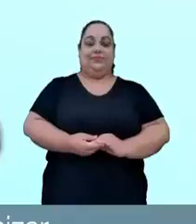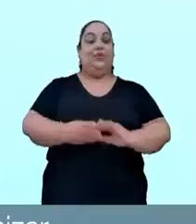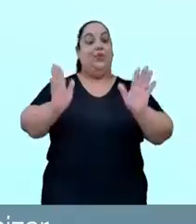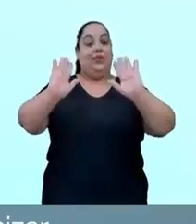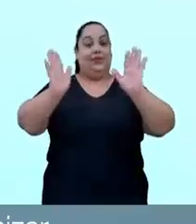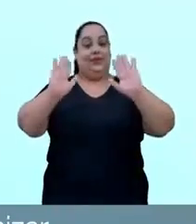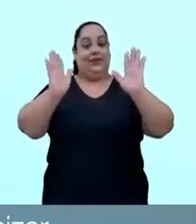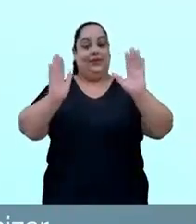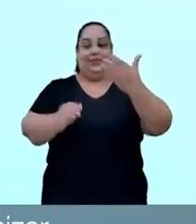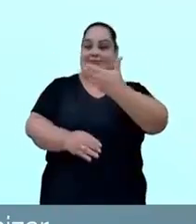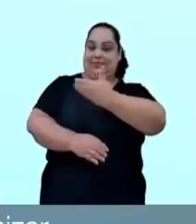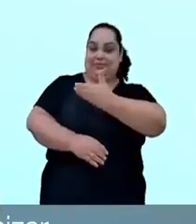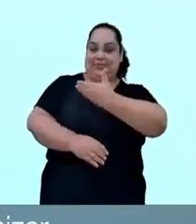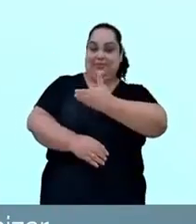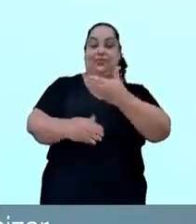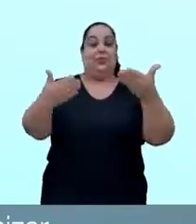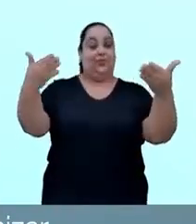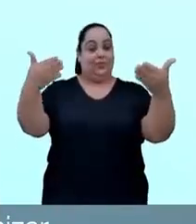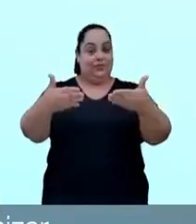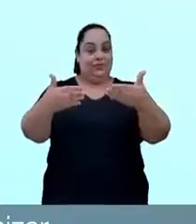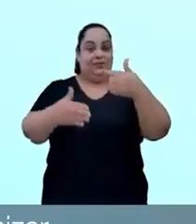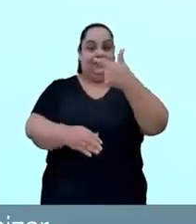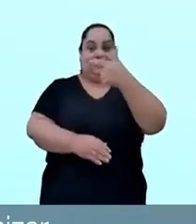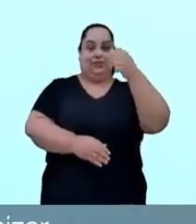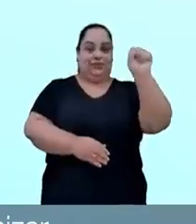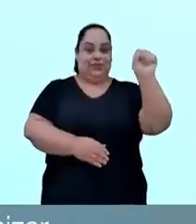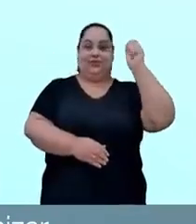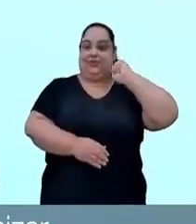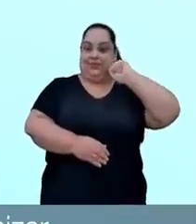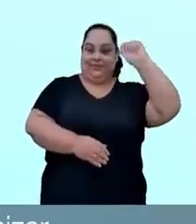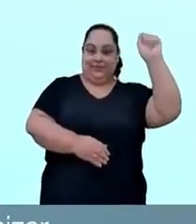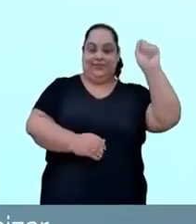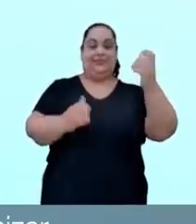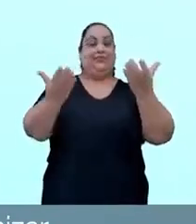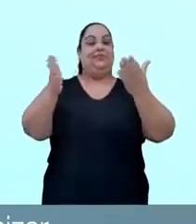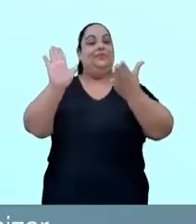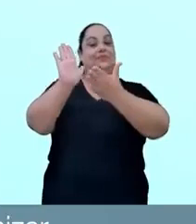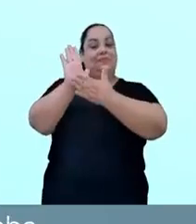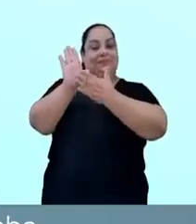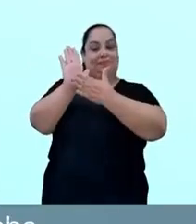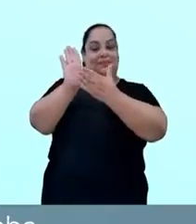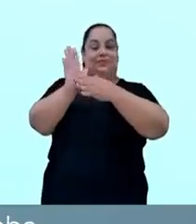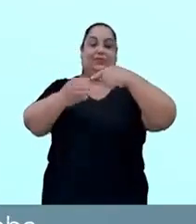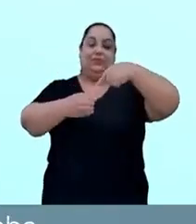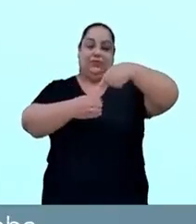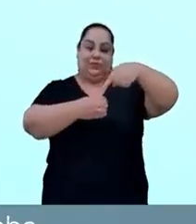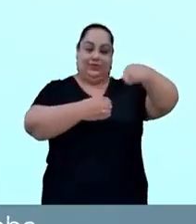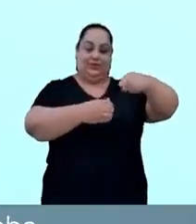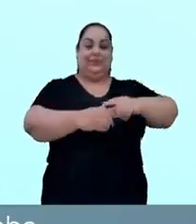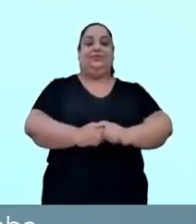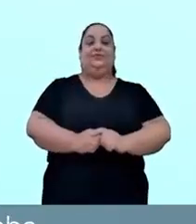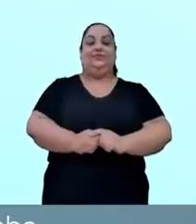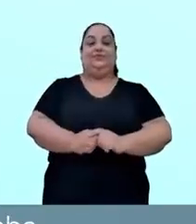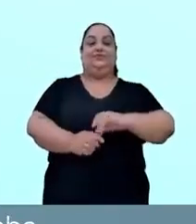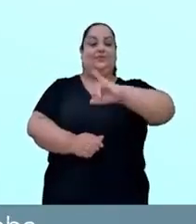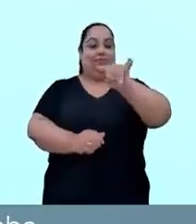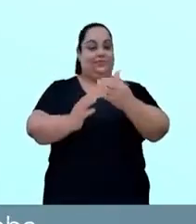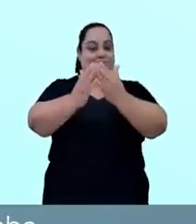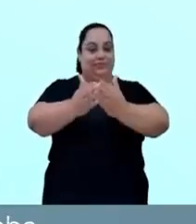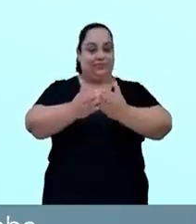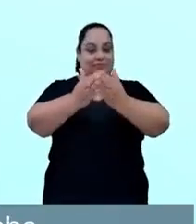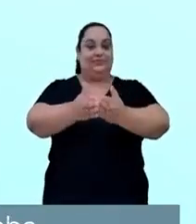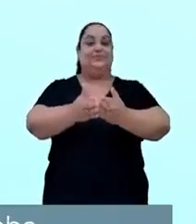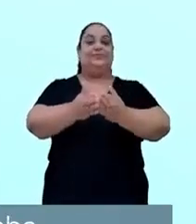Olá, amigos! Hoje, 28 de abril, quero parabenizar os municípios de Jordão,